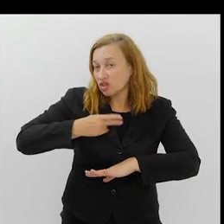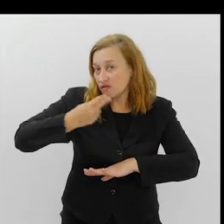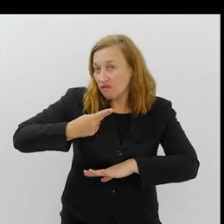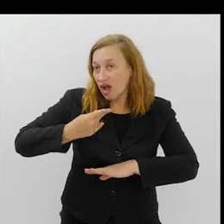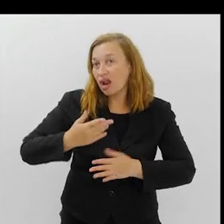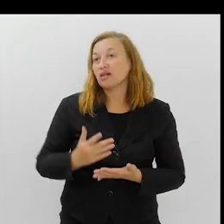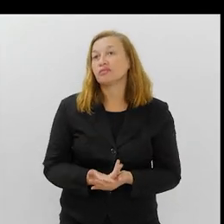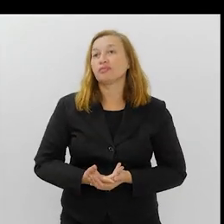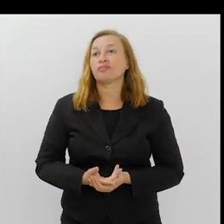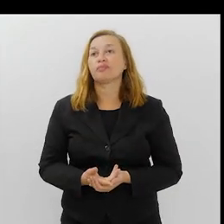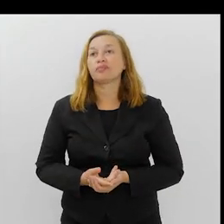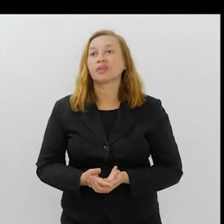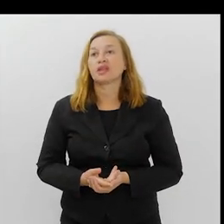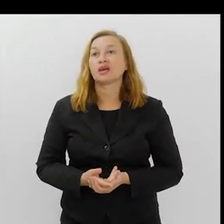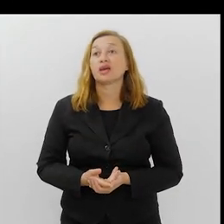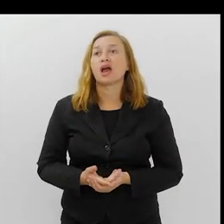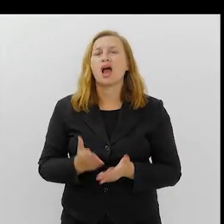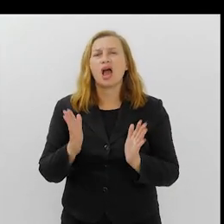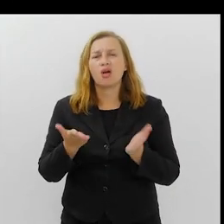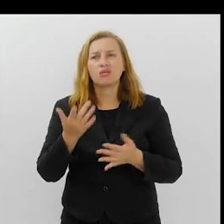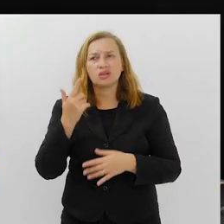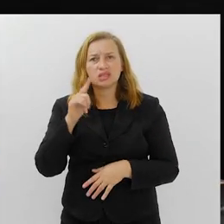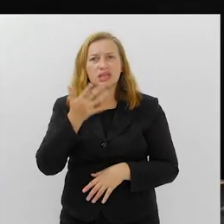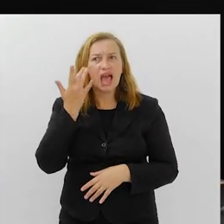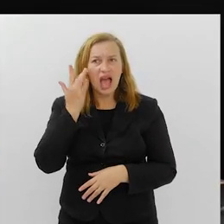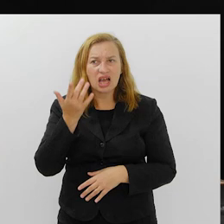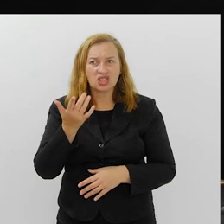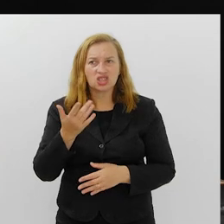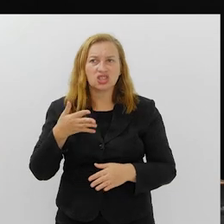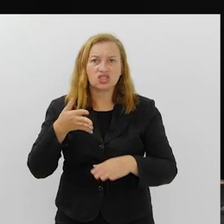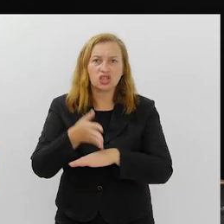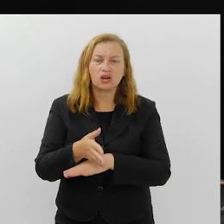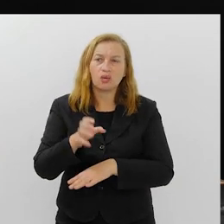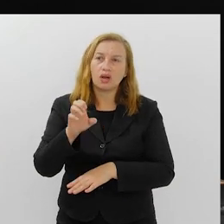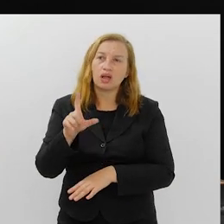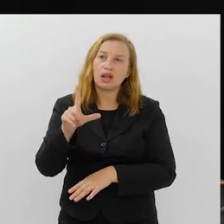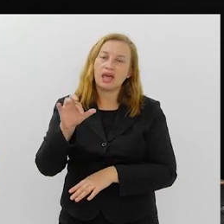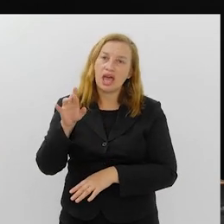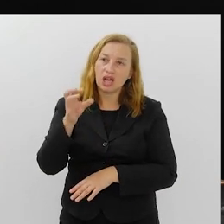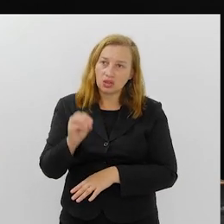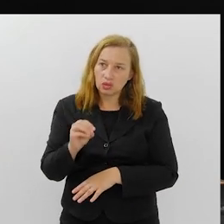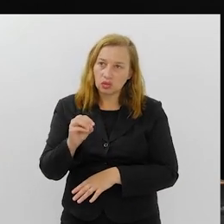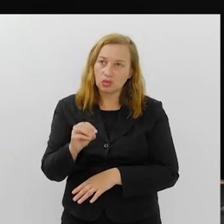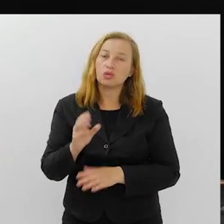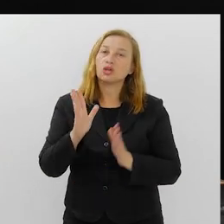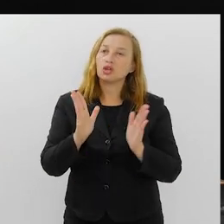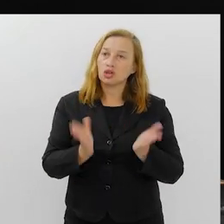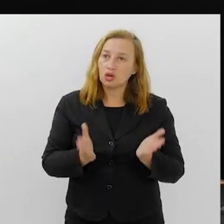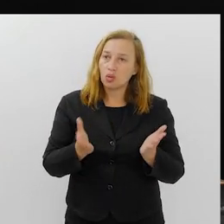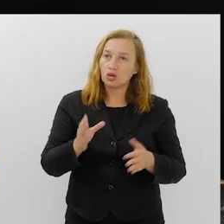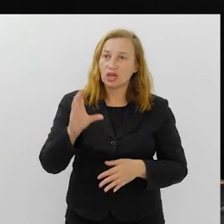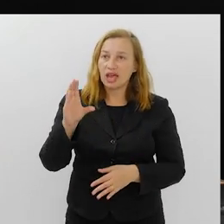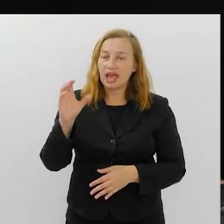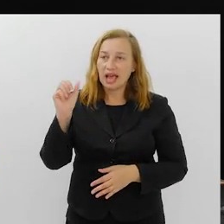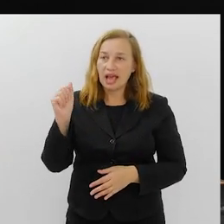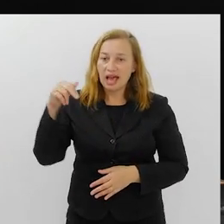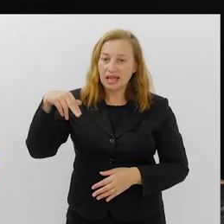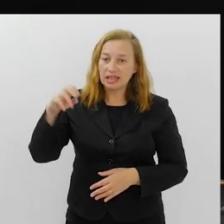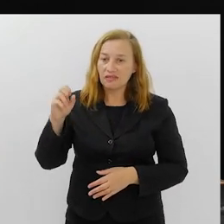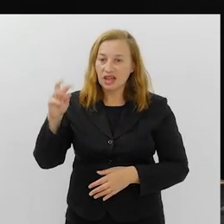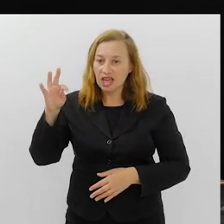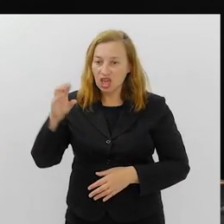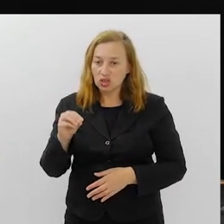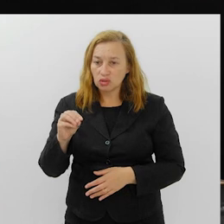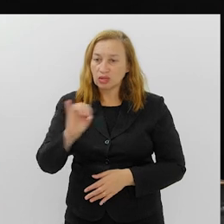muito comum, um lugar de fala. Temporal, não está na moda. Você acha que isso chega com o Leandro Vieira, que hoje é carnavalista da